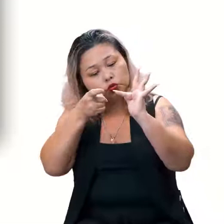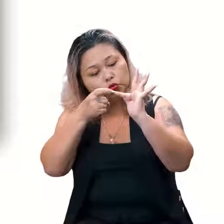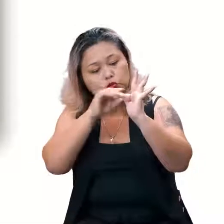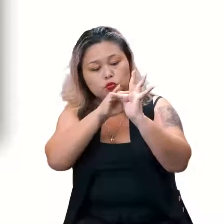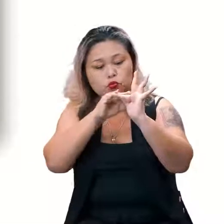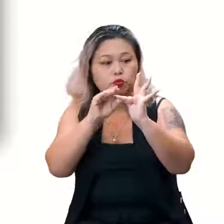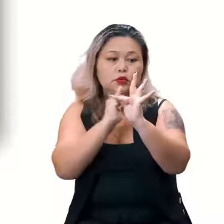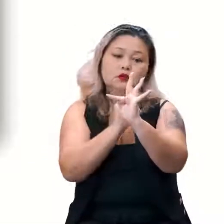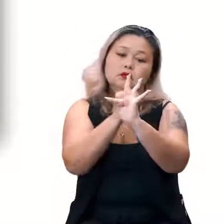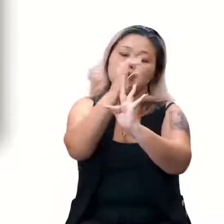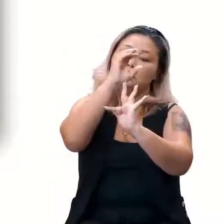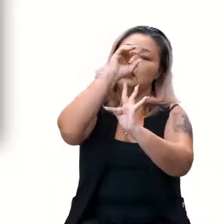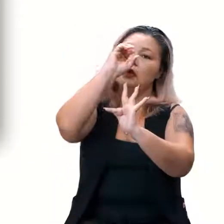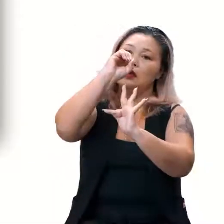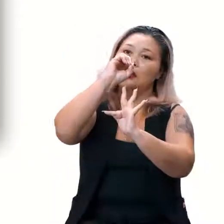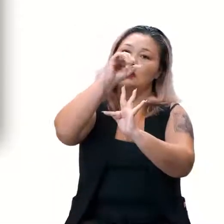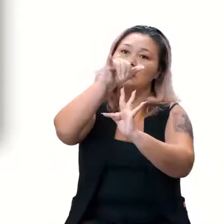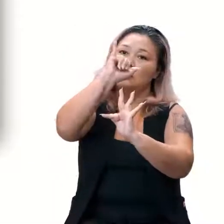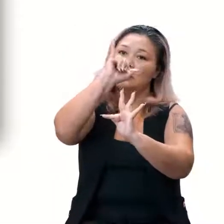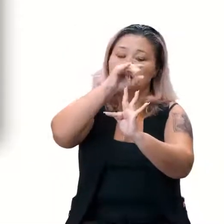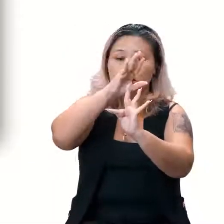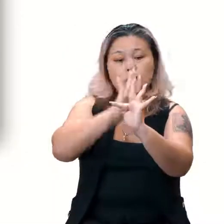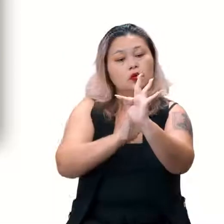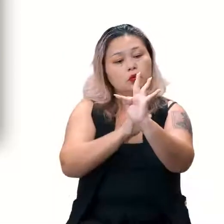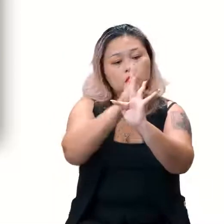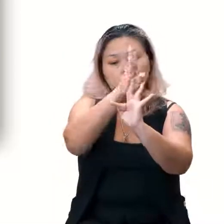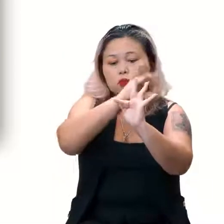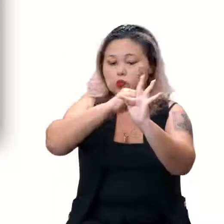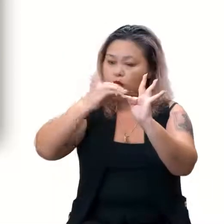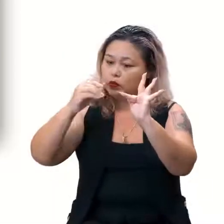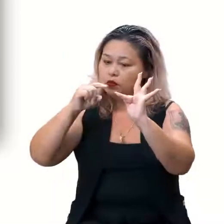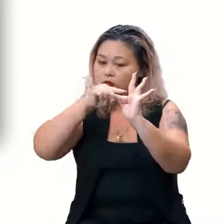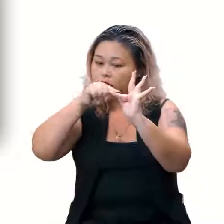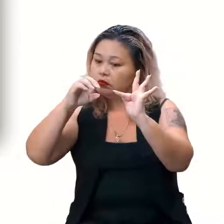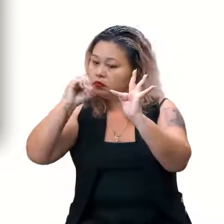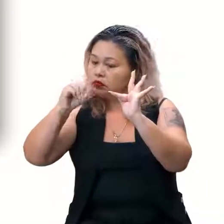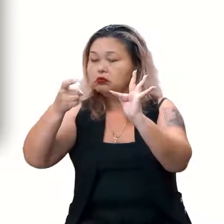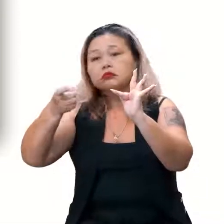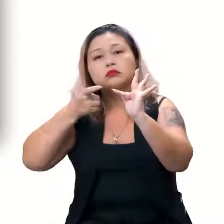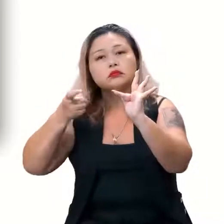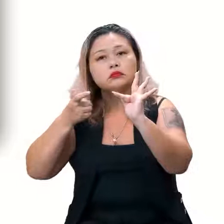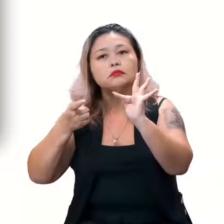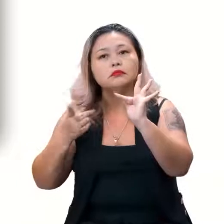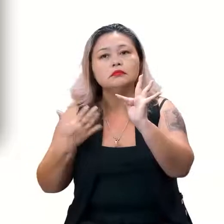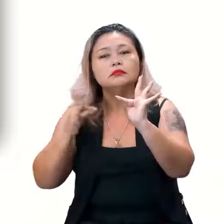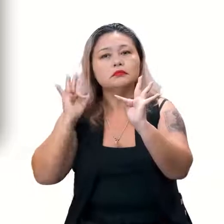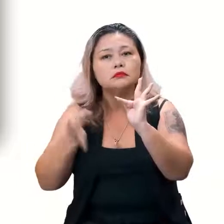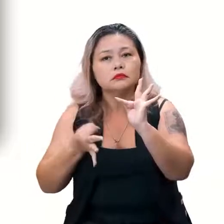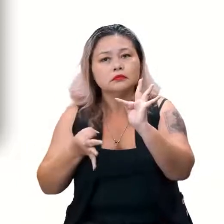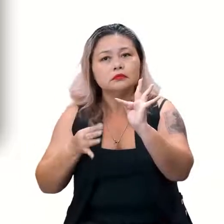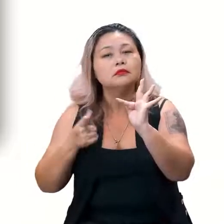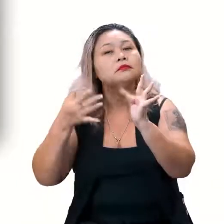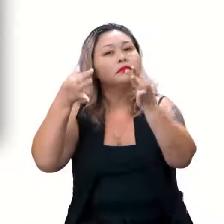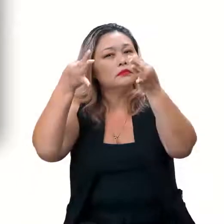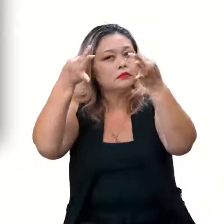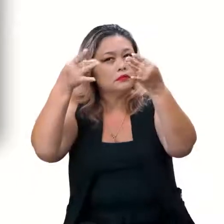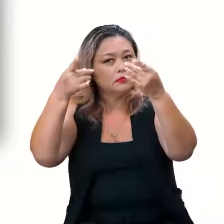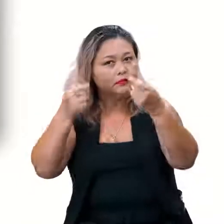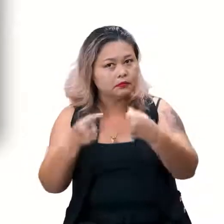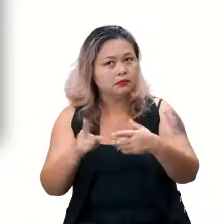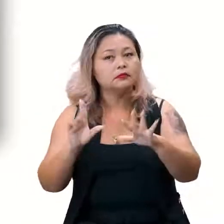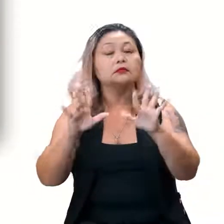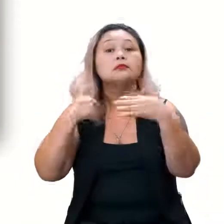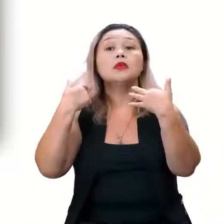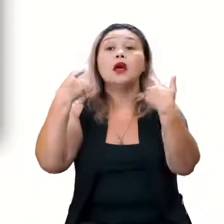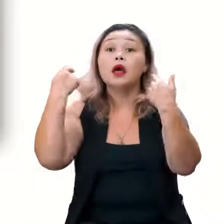Y. Quando toca no eixo Y, eu tenho zero para X, certo? Então, eu tenho esse detalhezinho aí. Por